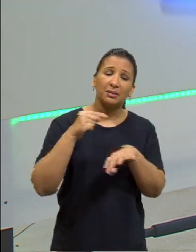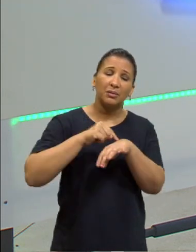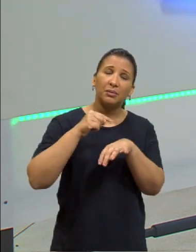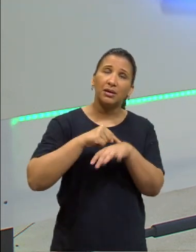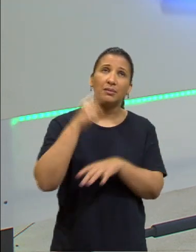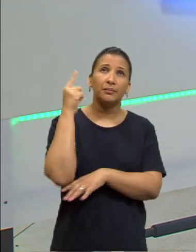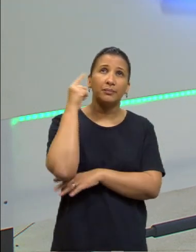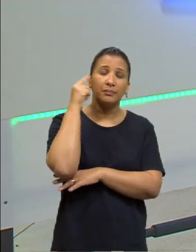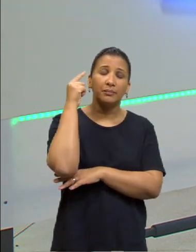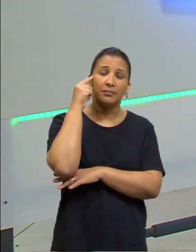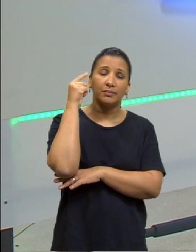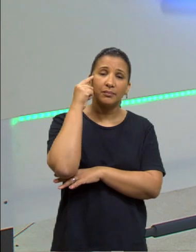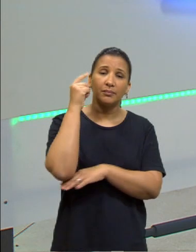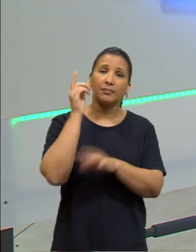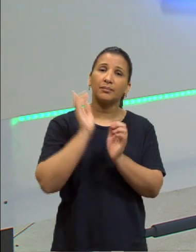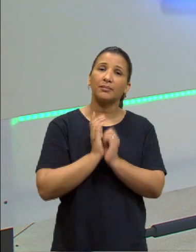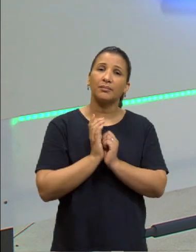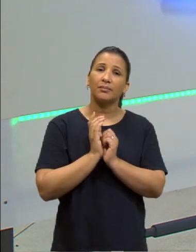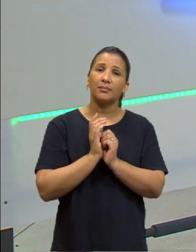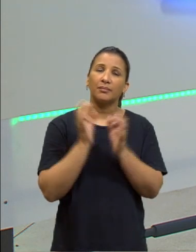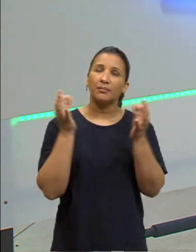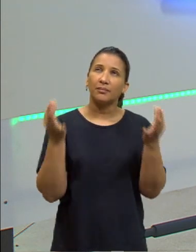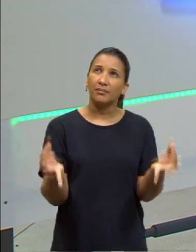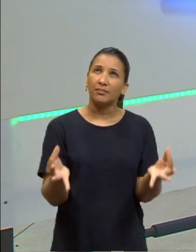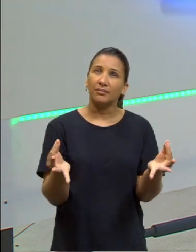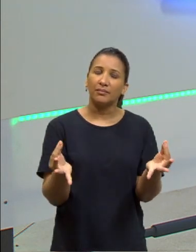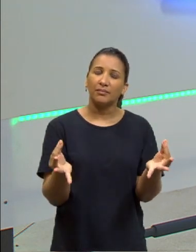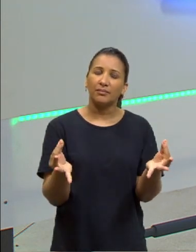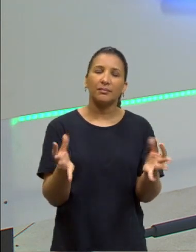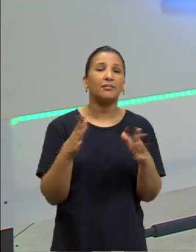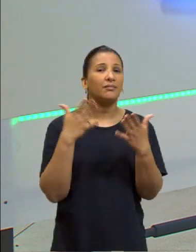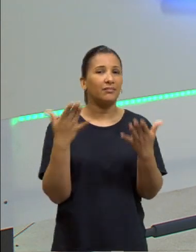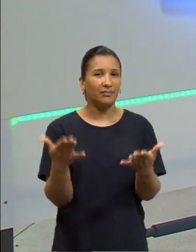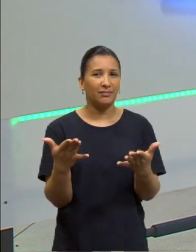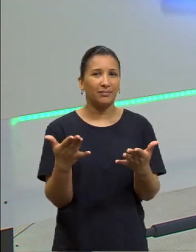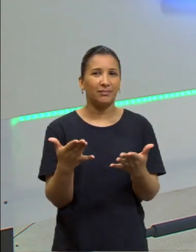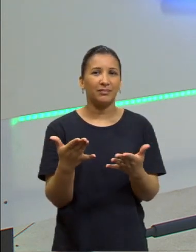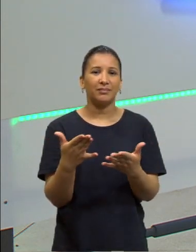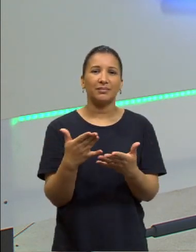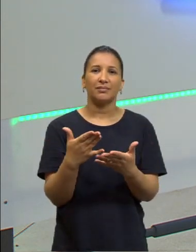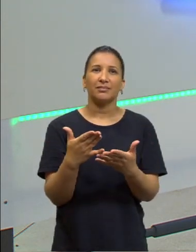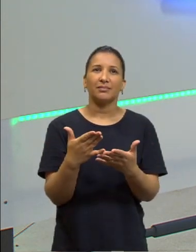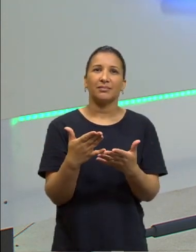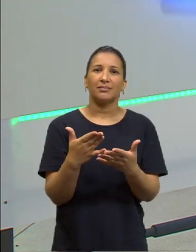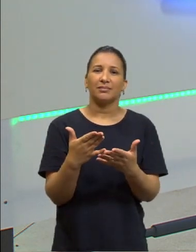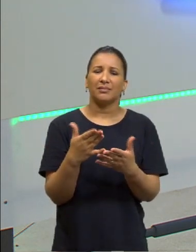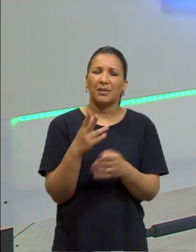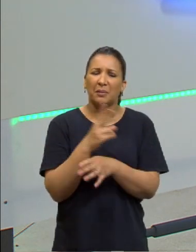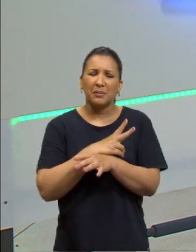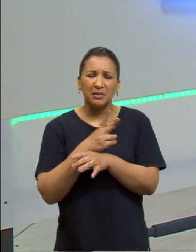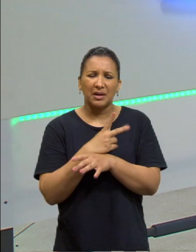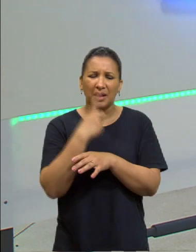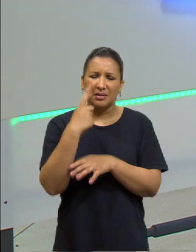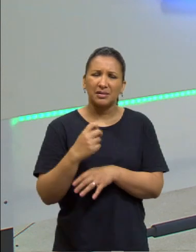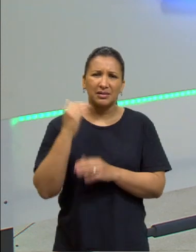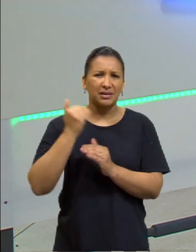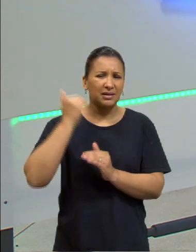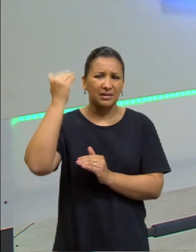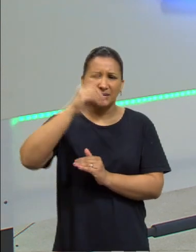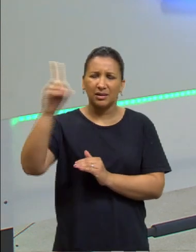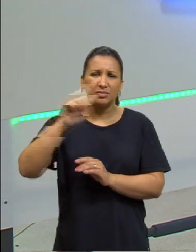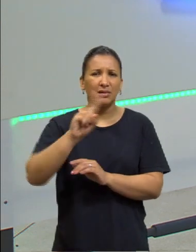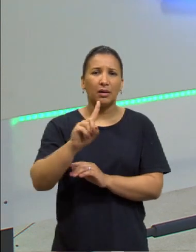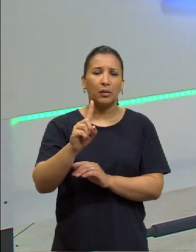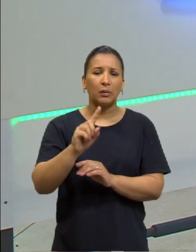de meditação. Meditação não é aquela coisa de você, sei lá, buscar um ser transcendente, é você